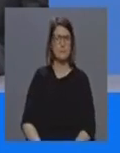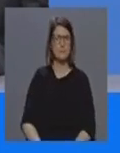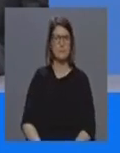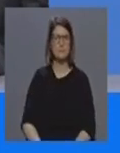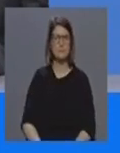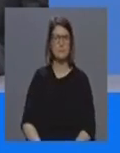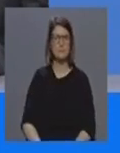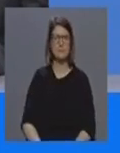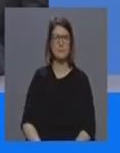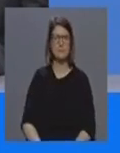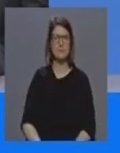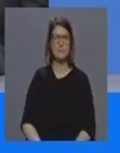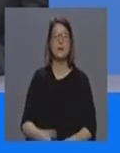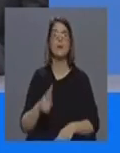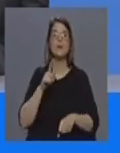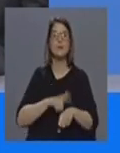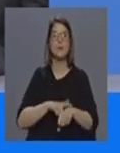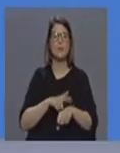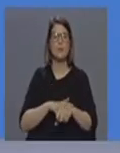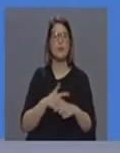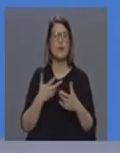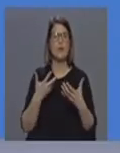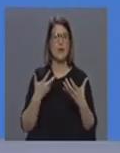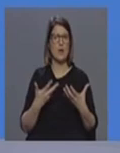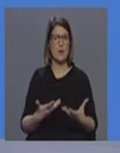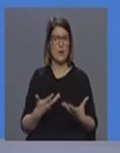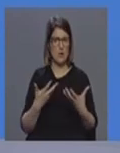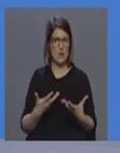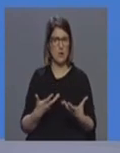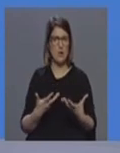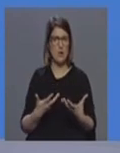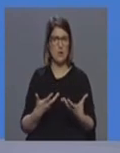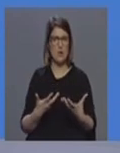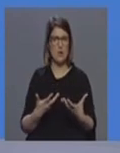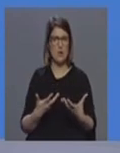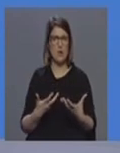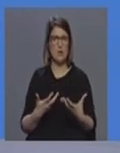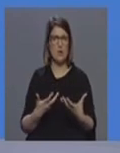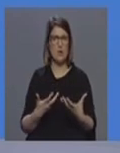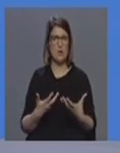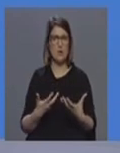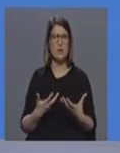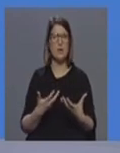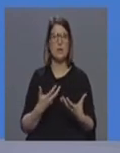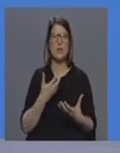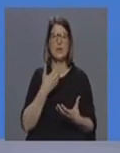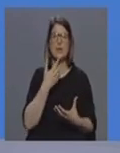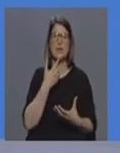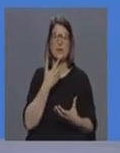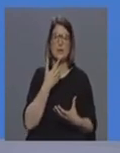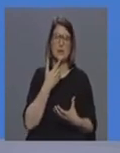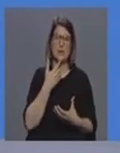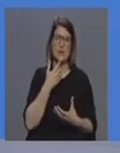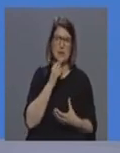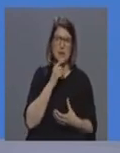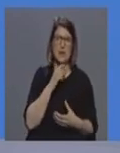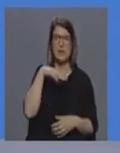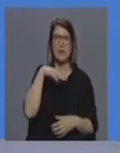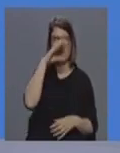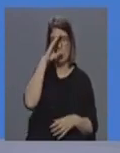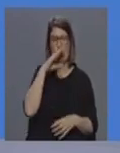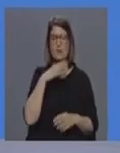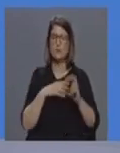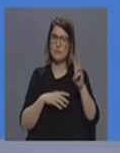neste momento nós temos capacidade para ter três quartos com pressão negativa